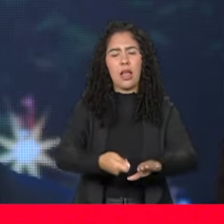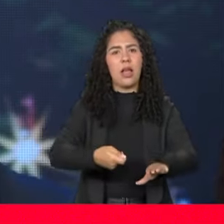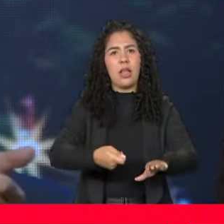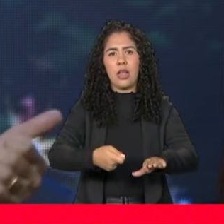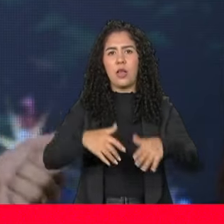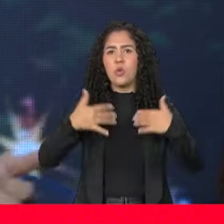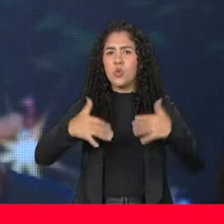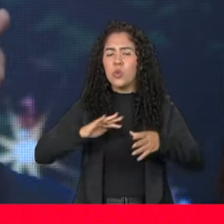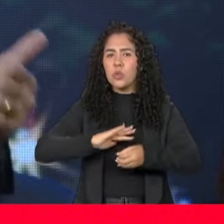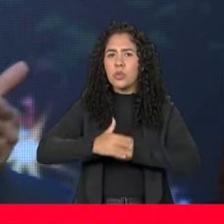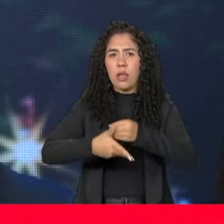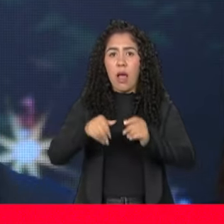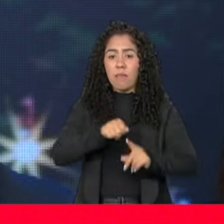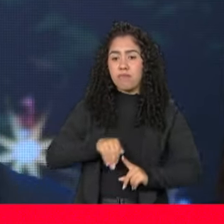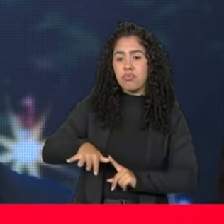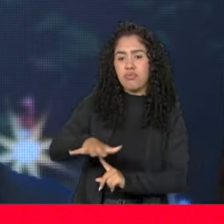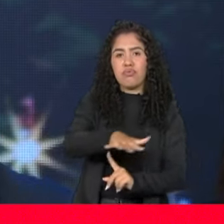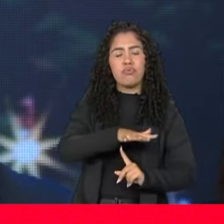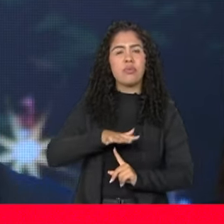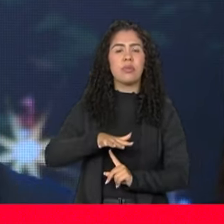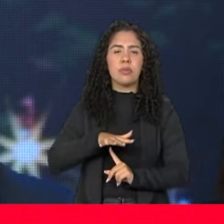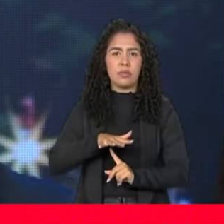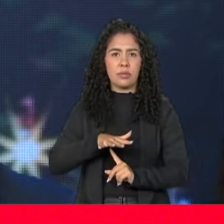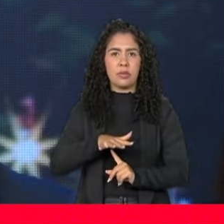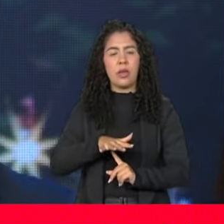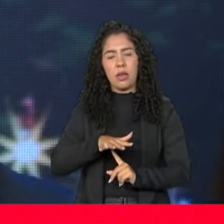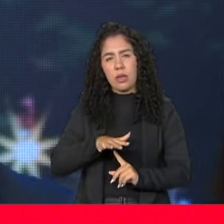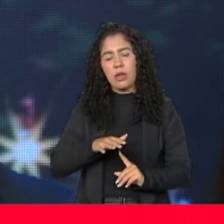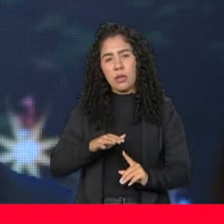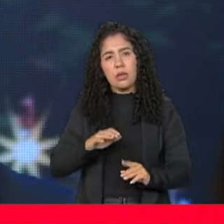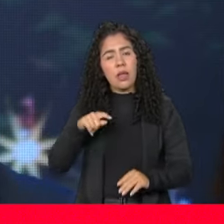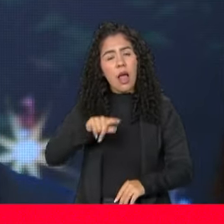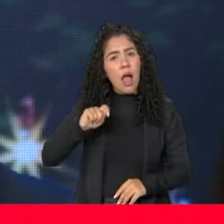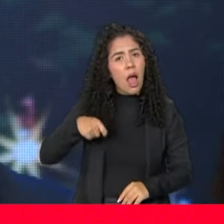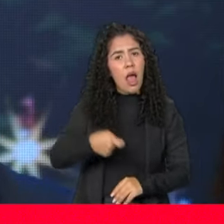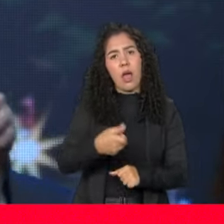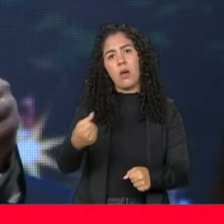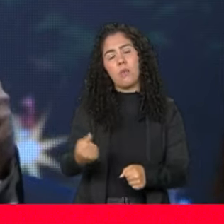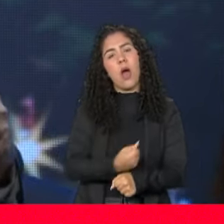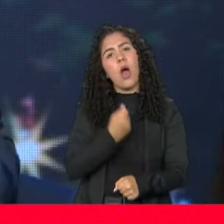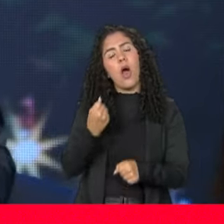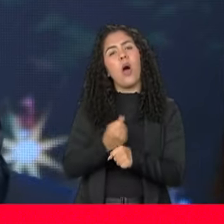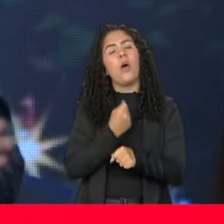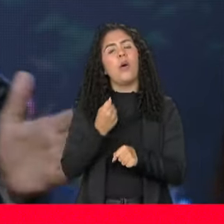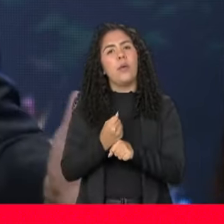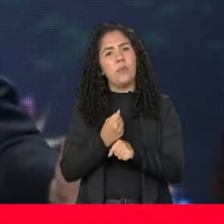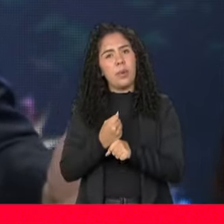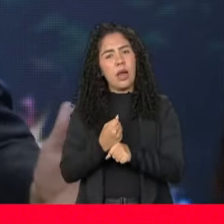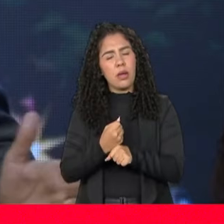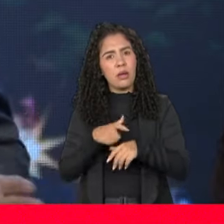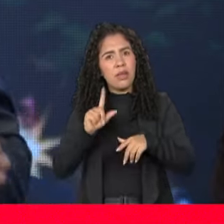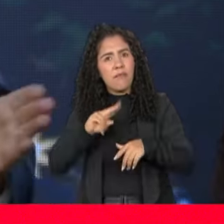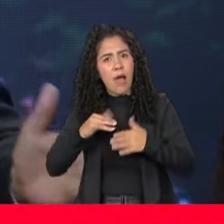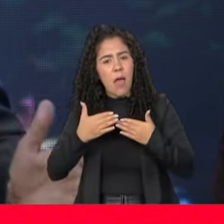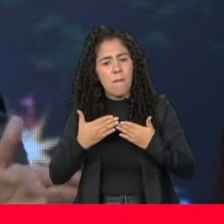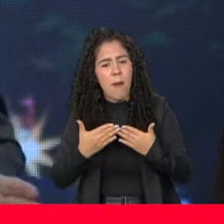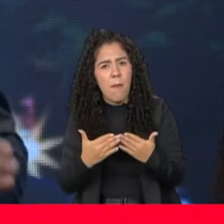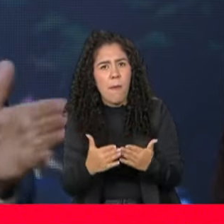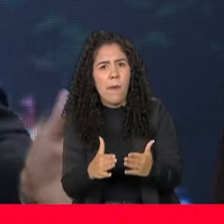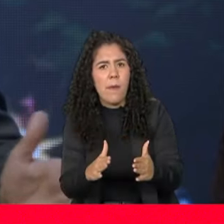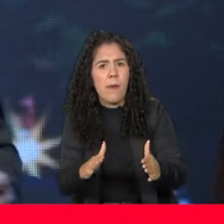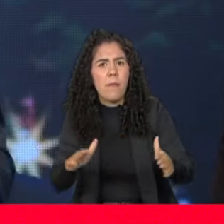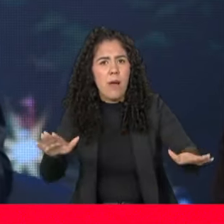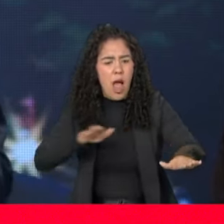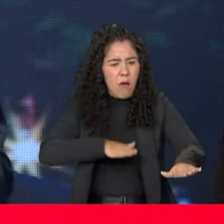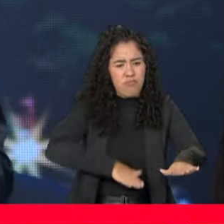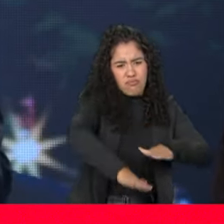que não foi suficientemente frisada ainda. Ela é uma obra que, apesar de expandir as faixas,